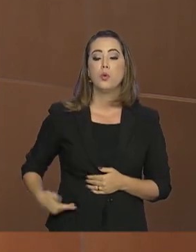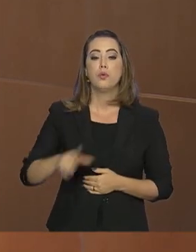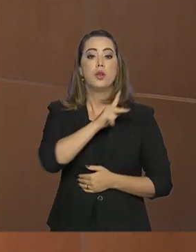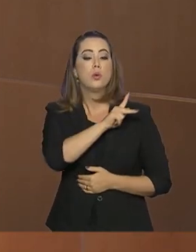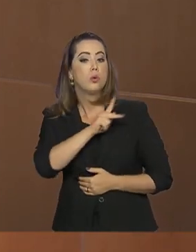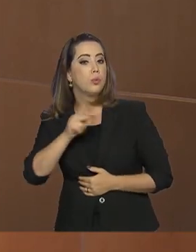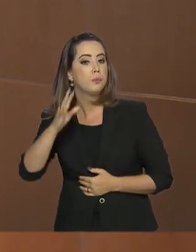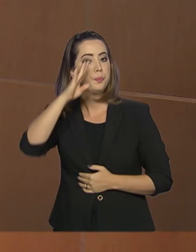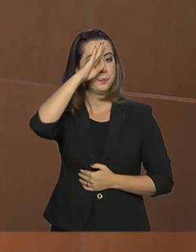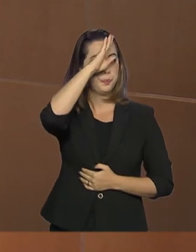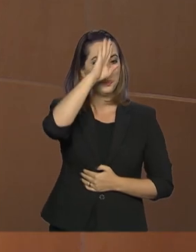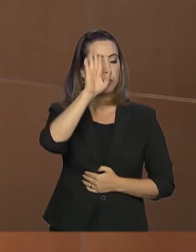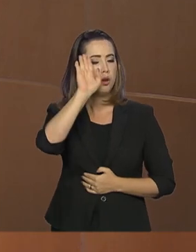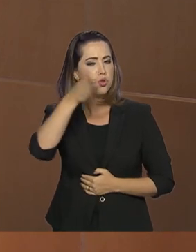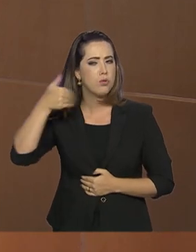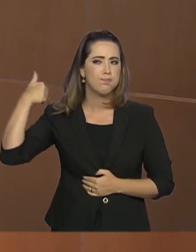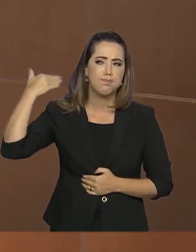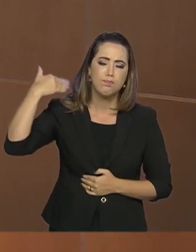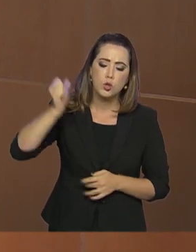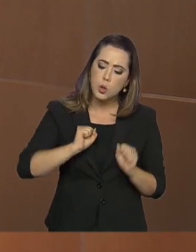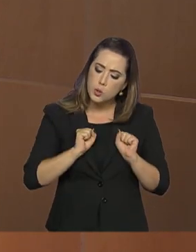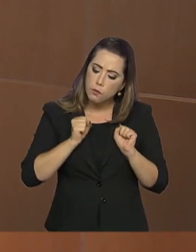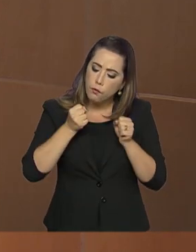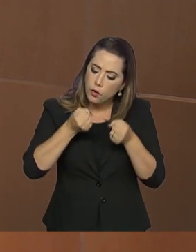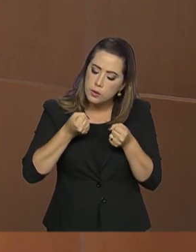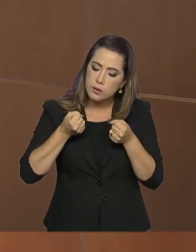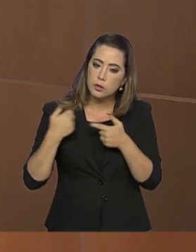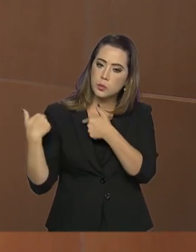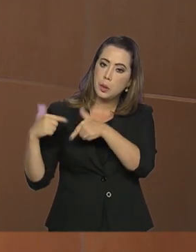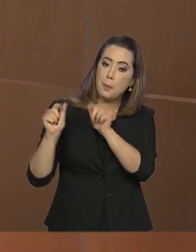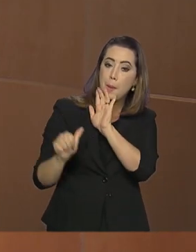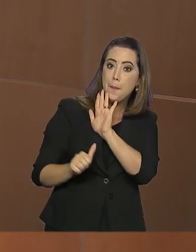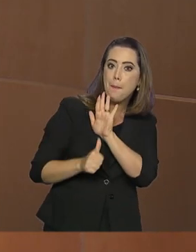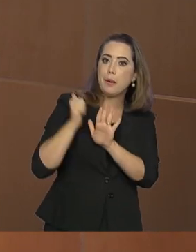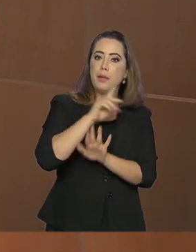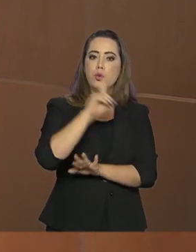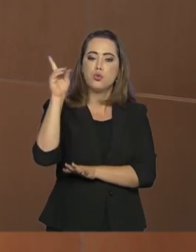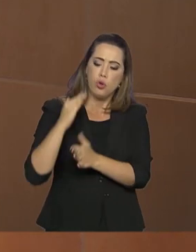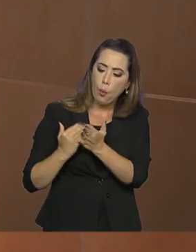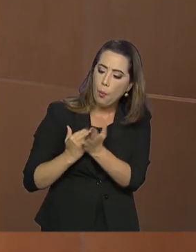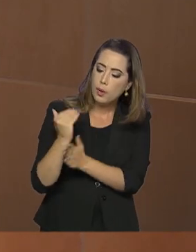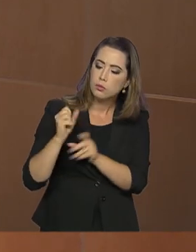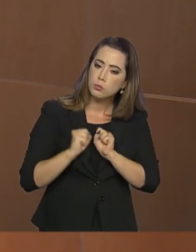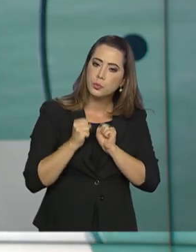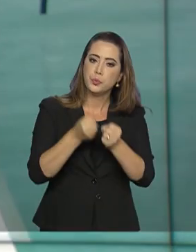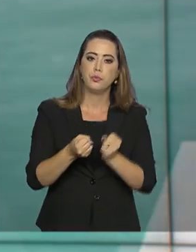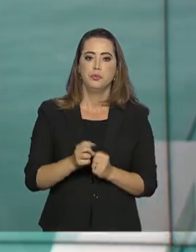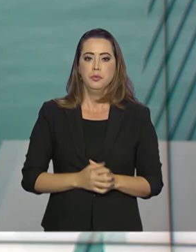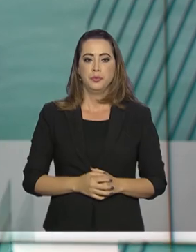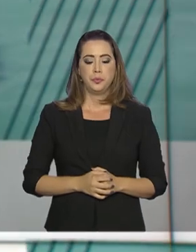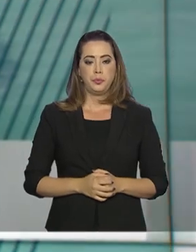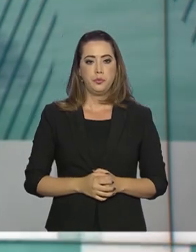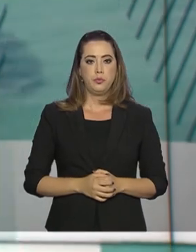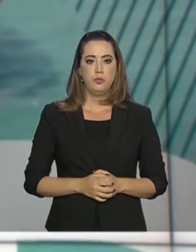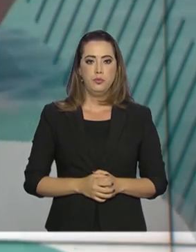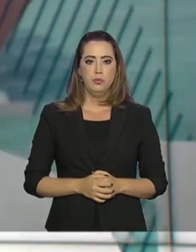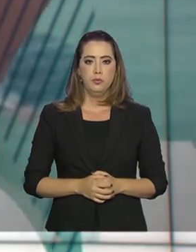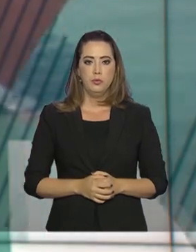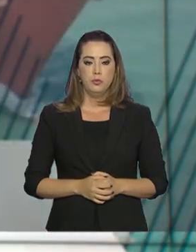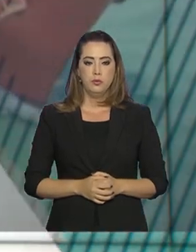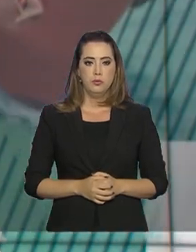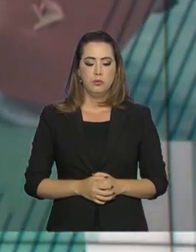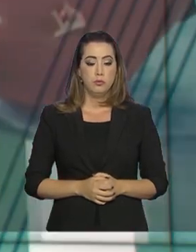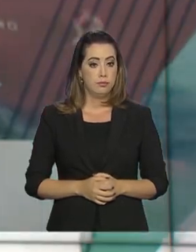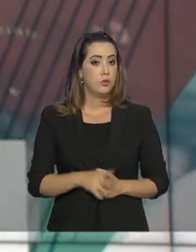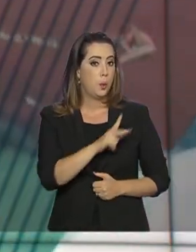presidente Bolsonaro vem se empenhando desde o primeiro dia de seus trabalhos. O presidente